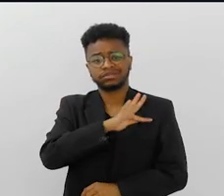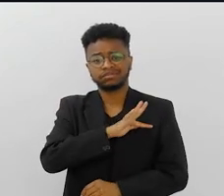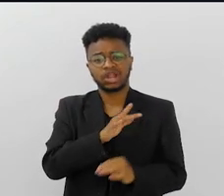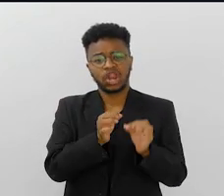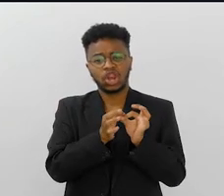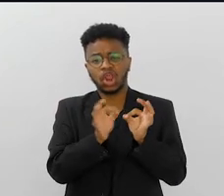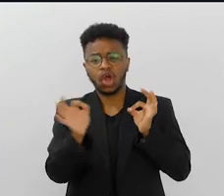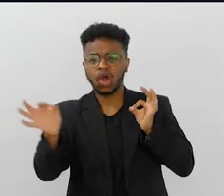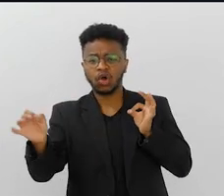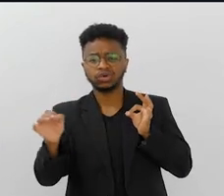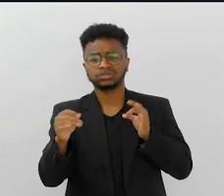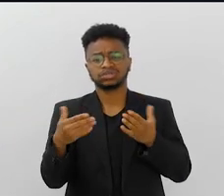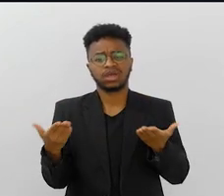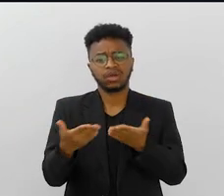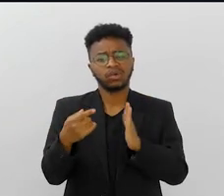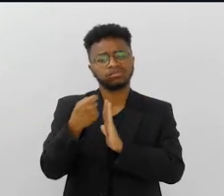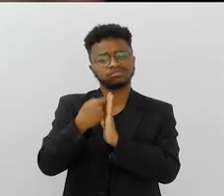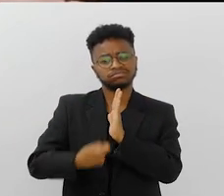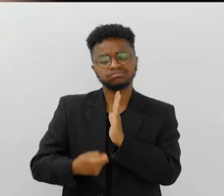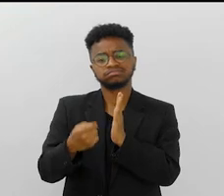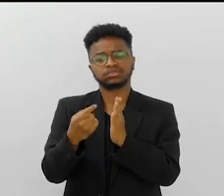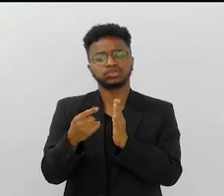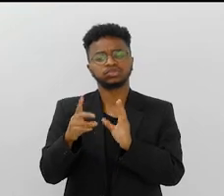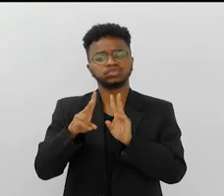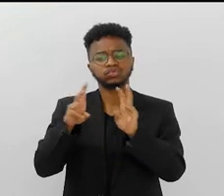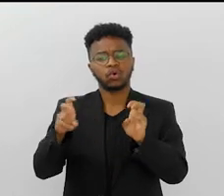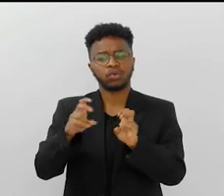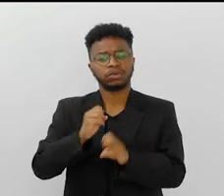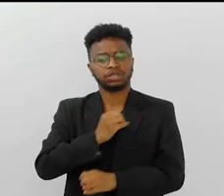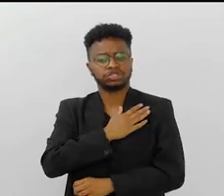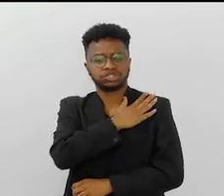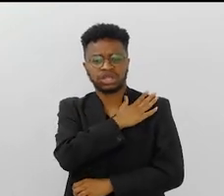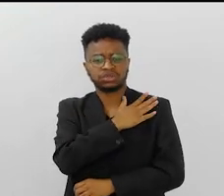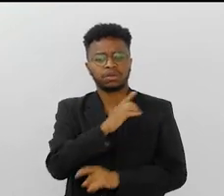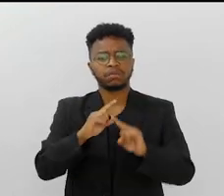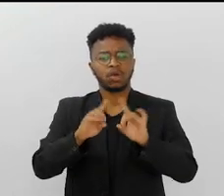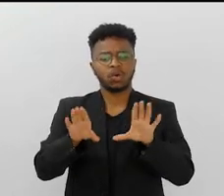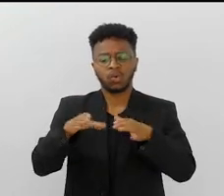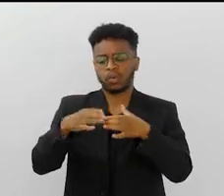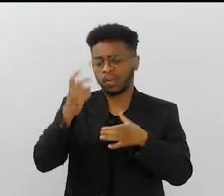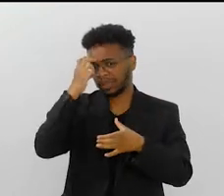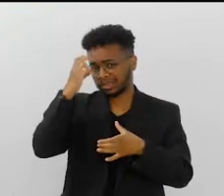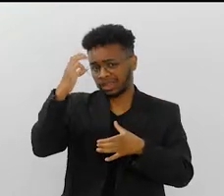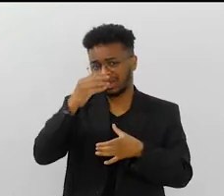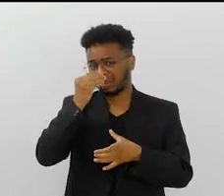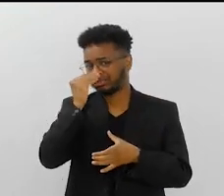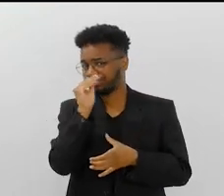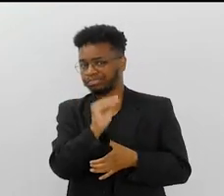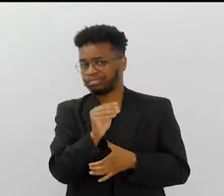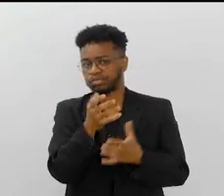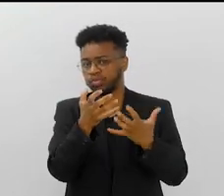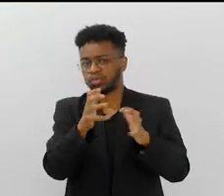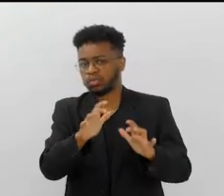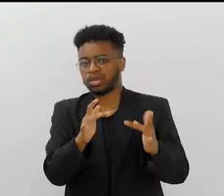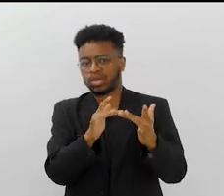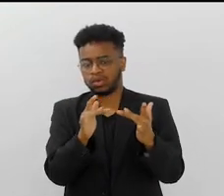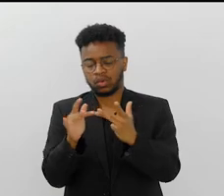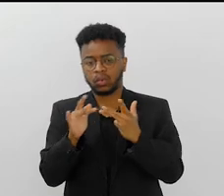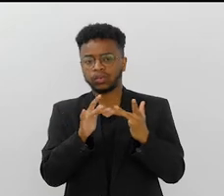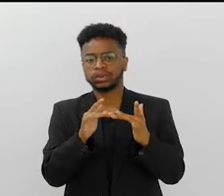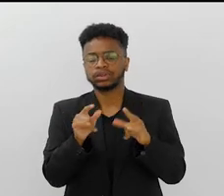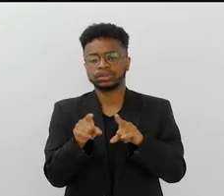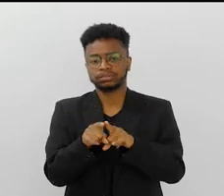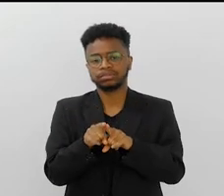Fluminense, que nem do Rio É, que tinha acabado de fazer enredos de exaltação à ditadura militar que foram mal vistos pela elite intelectual do Brasil, já